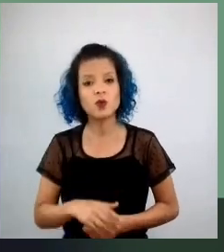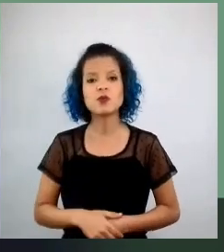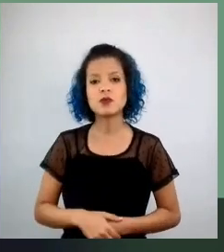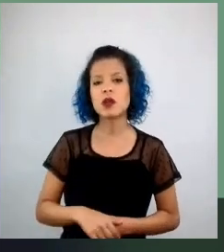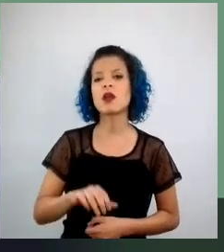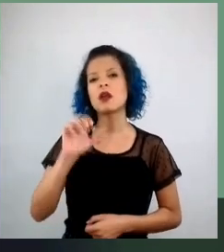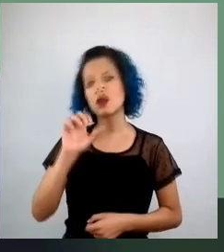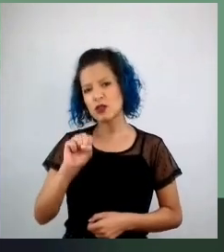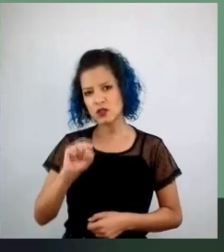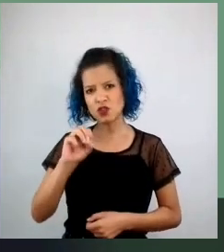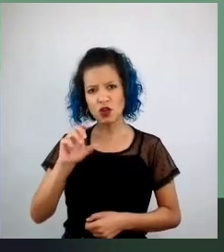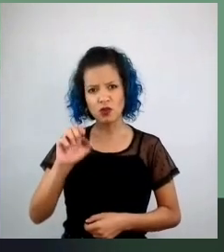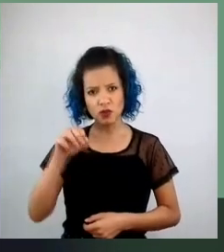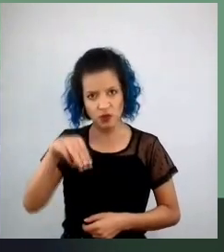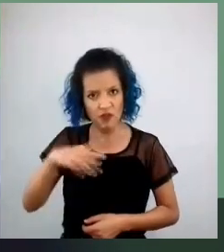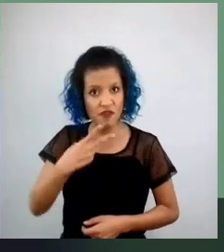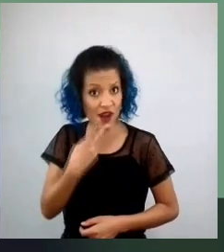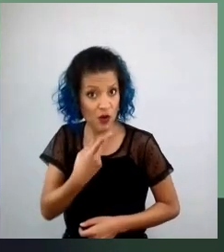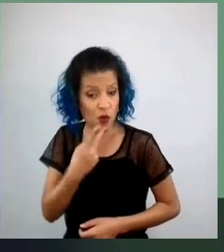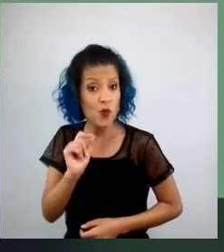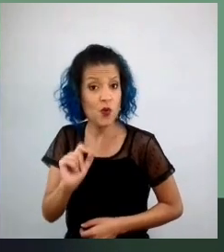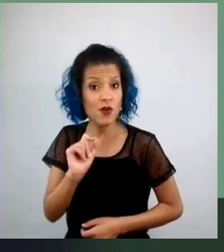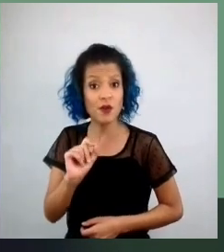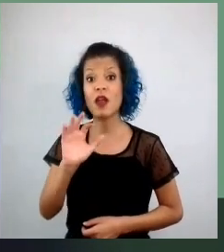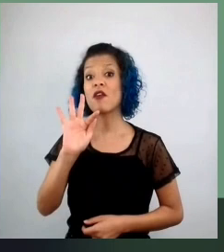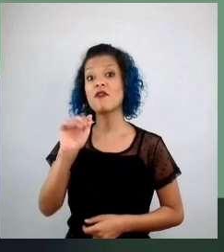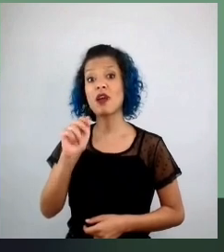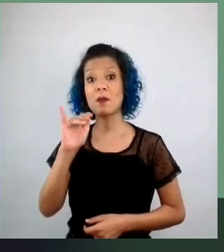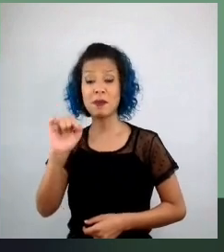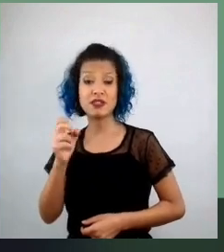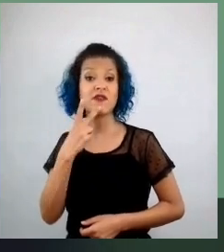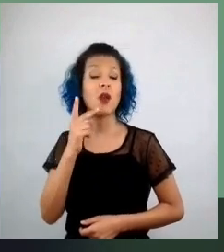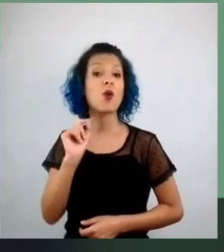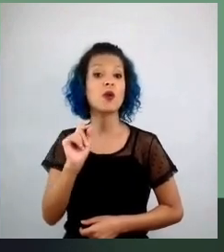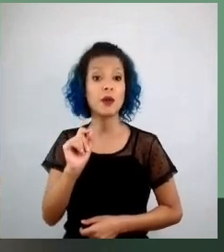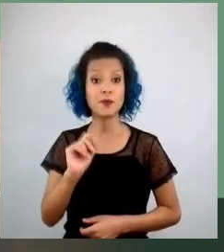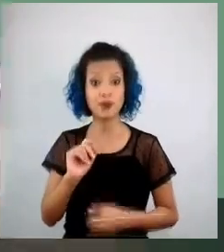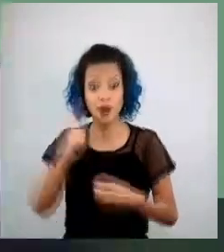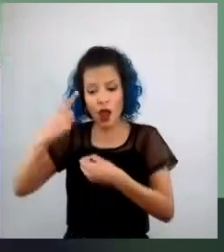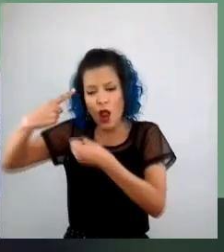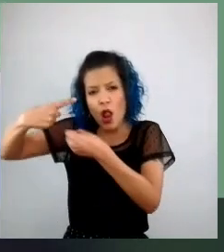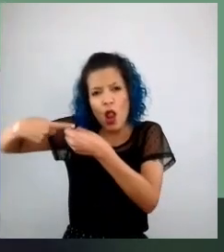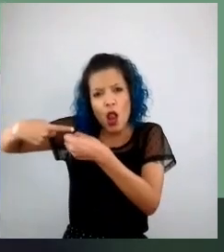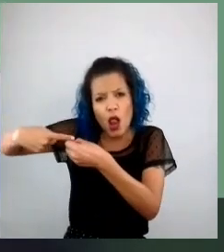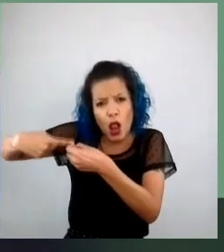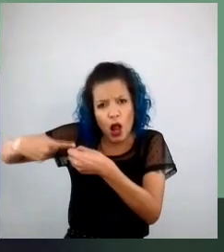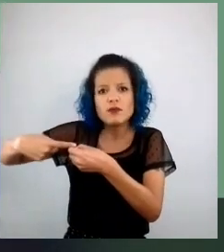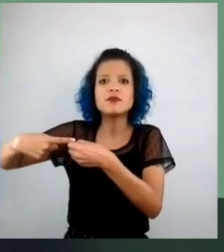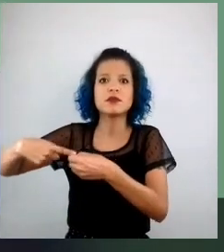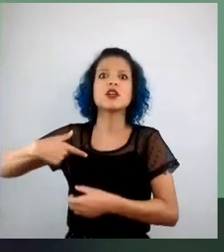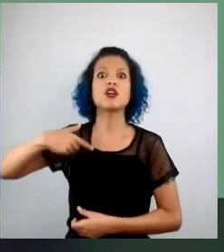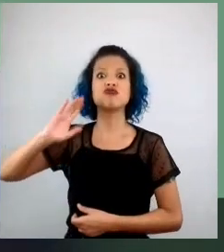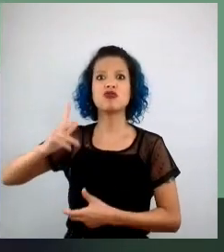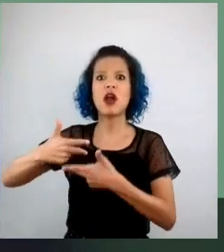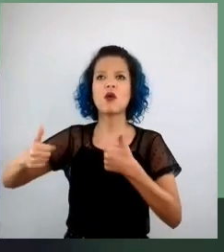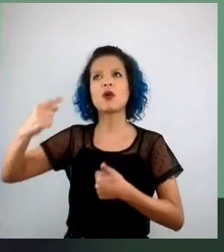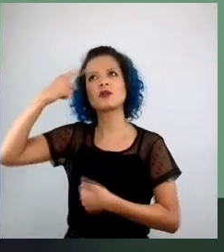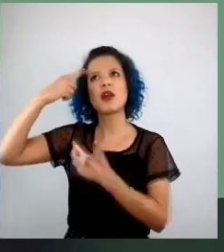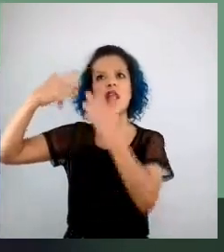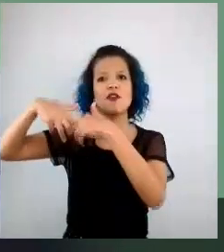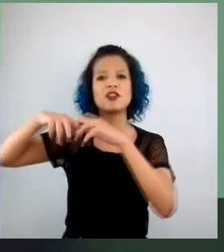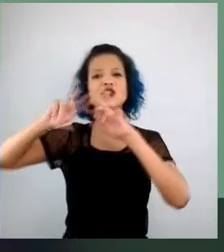fabrica muita fake news na publicidade, mesmo com tudo que eu já refleti sobre propaganda,